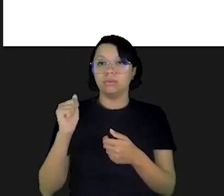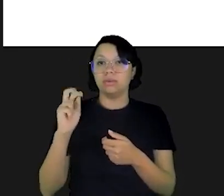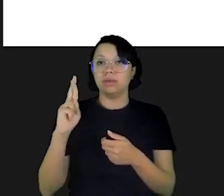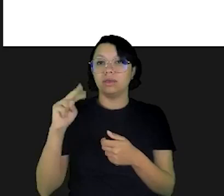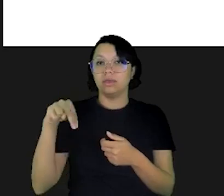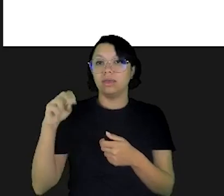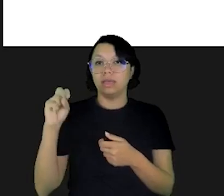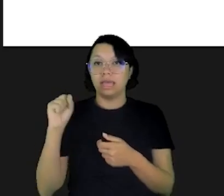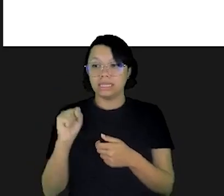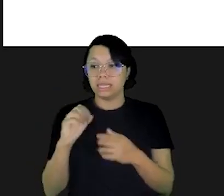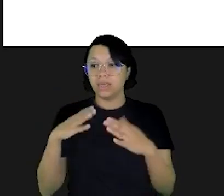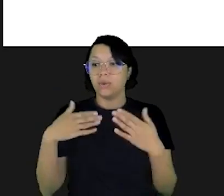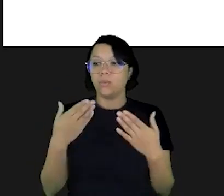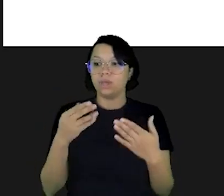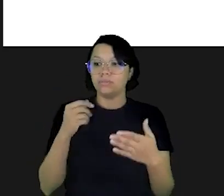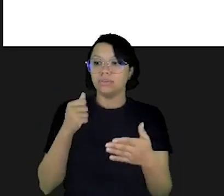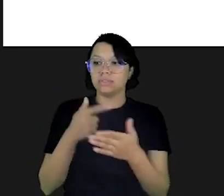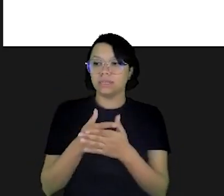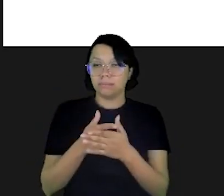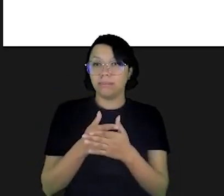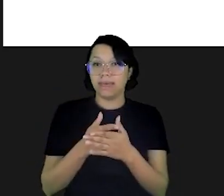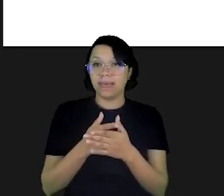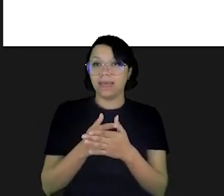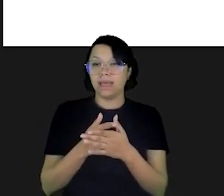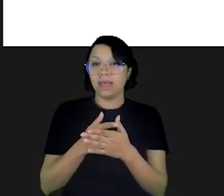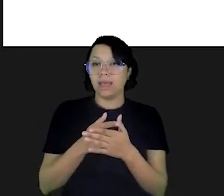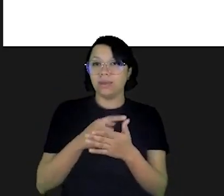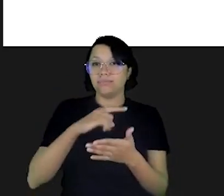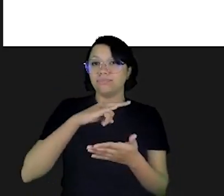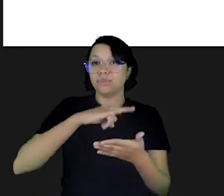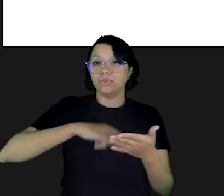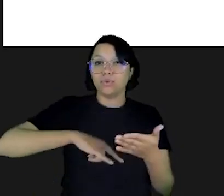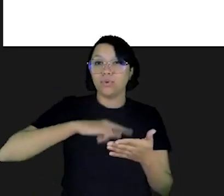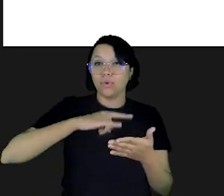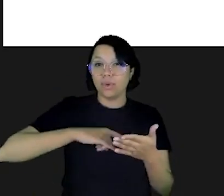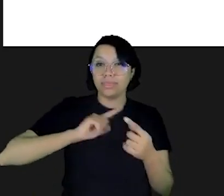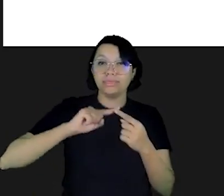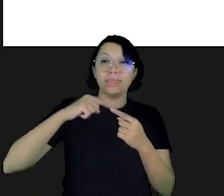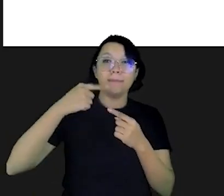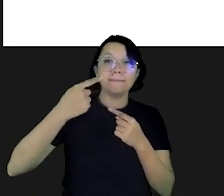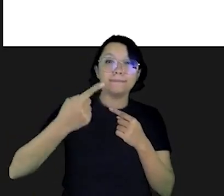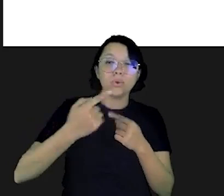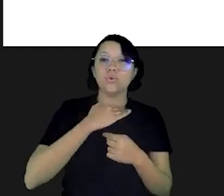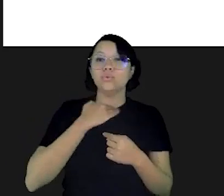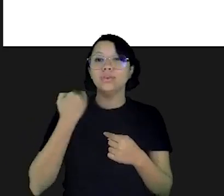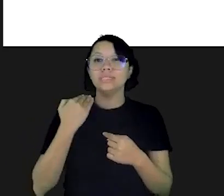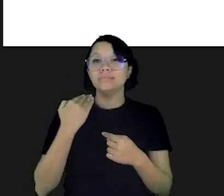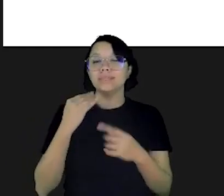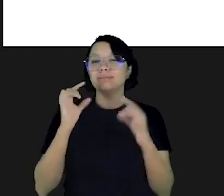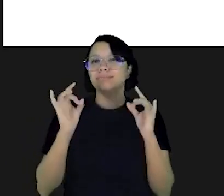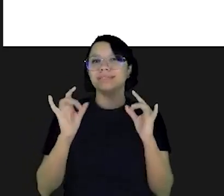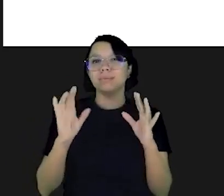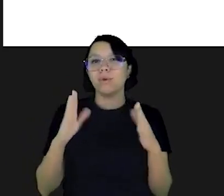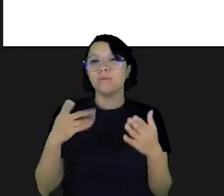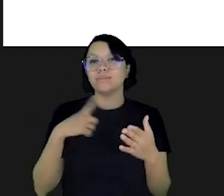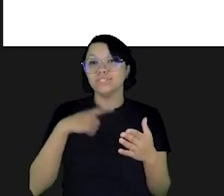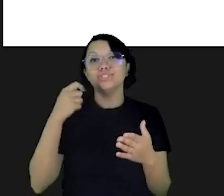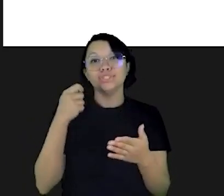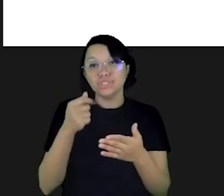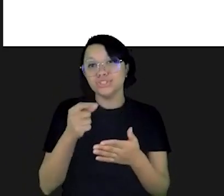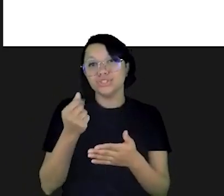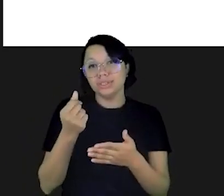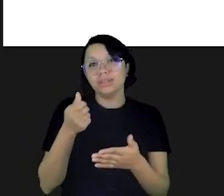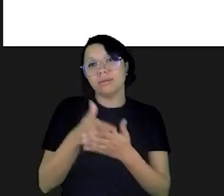carnês e o pior dos mundos quando você paga contas após o vencimento especialmente quando você tinha